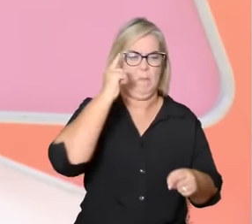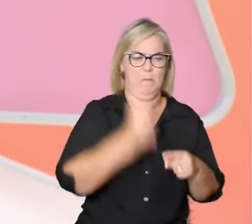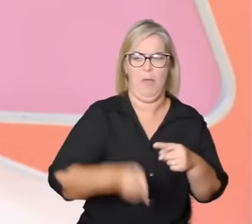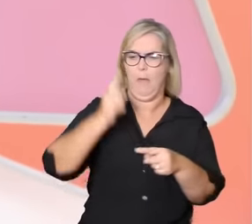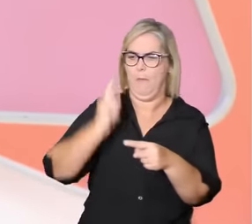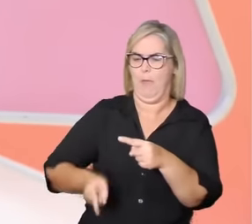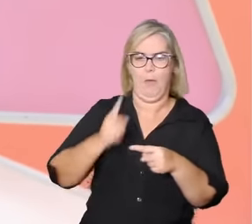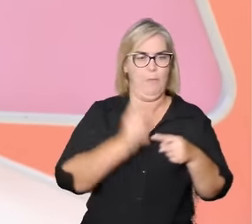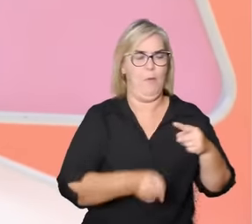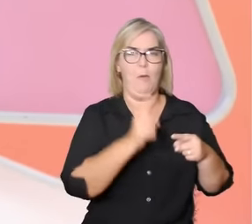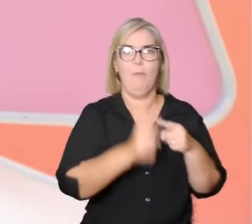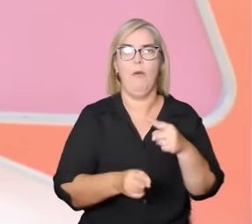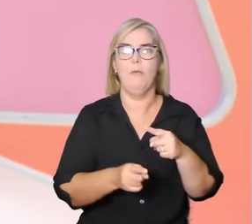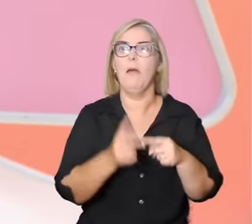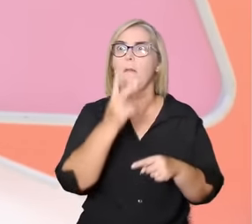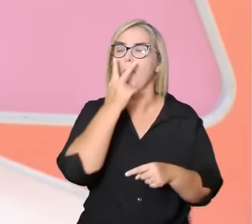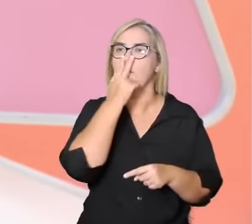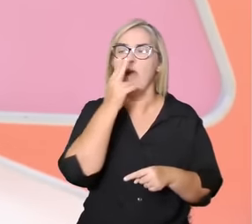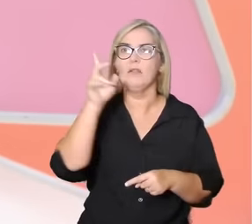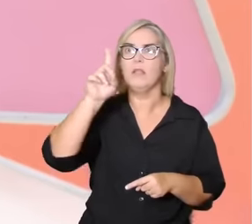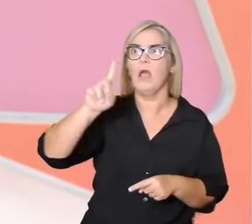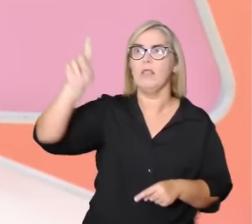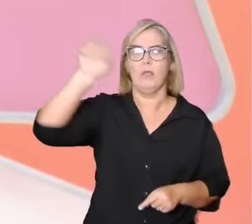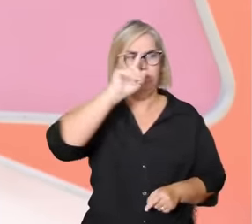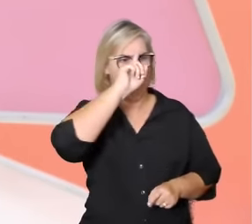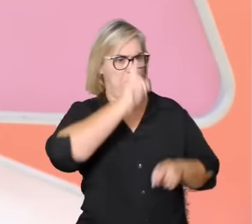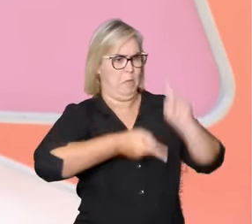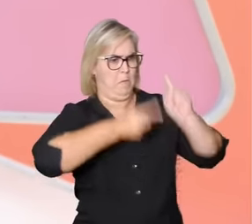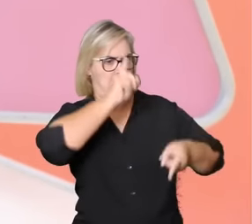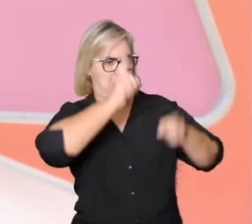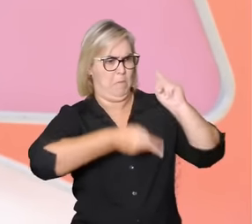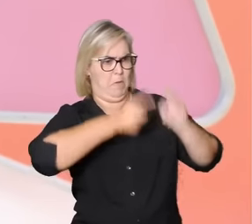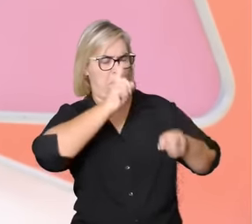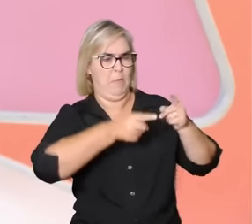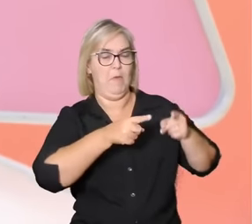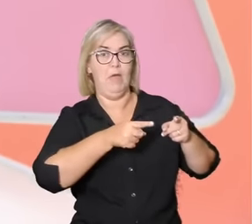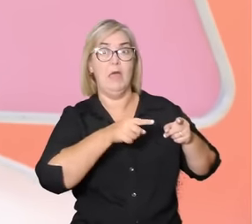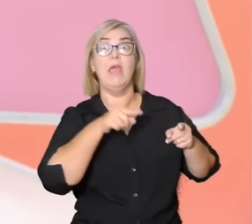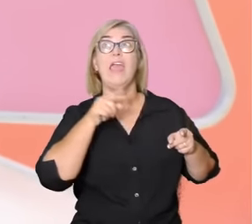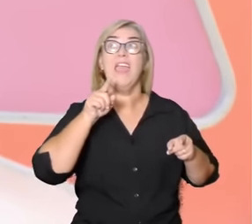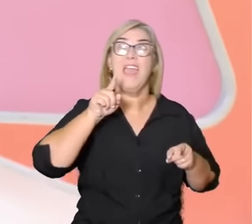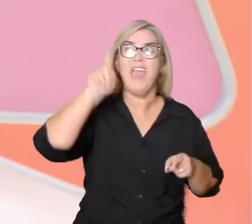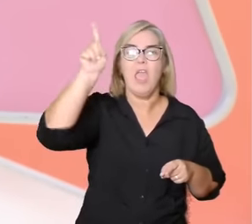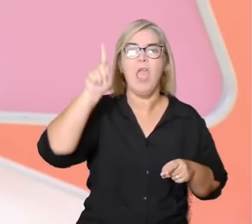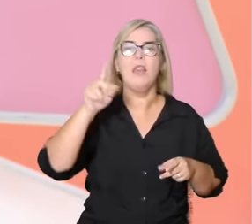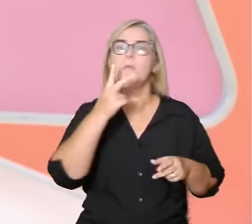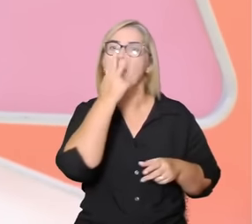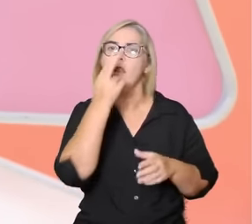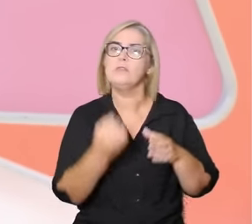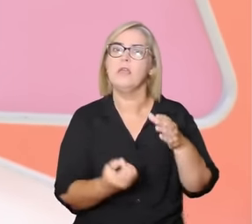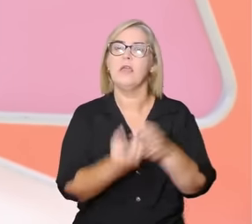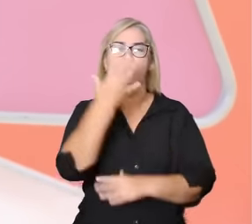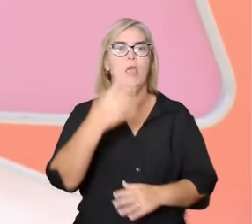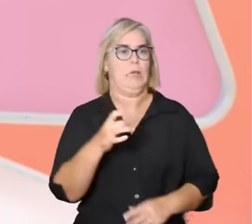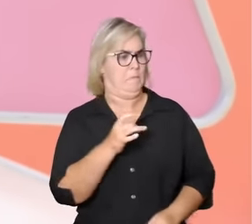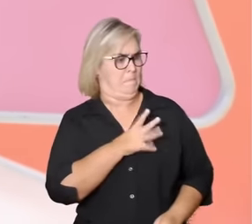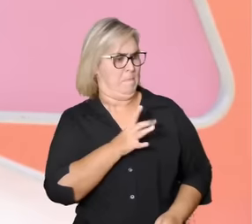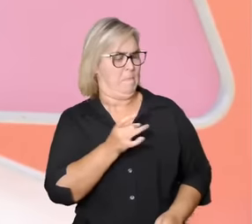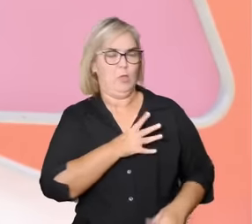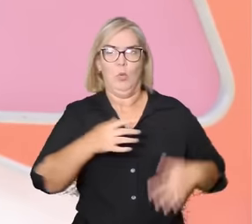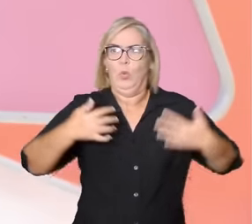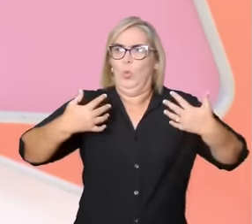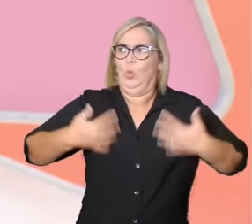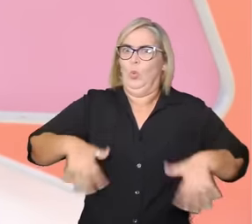que não será nenhum exagero dizer que nesse momento ele inventou o terror psicológico que vamos chamar aqui